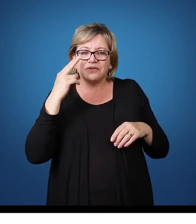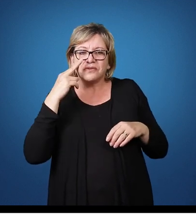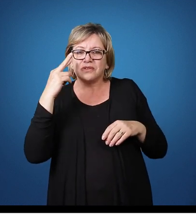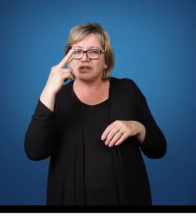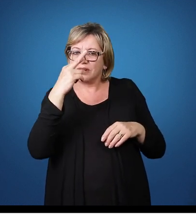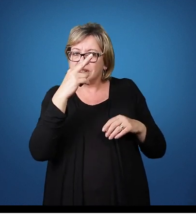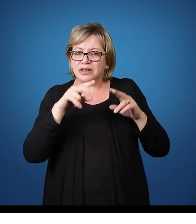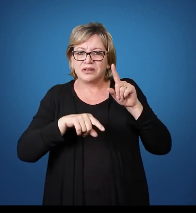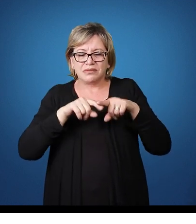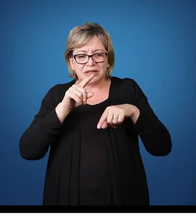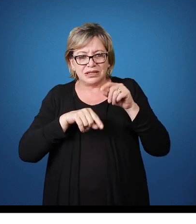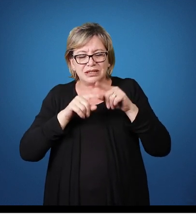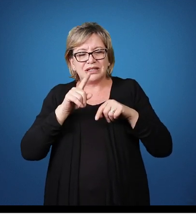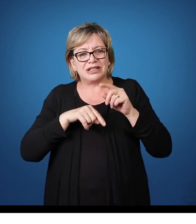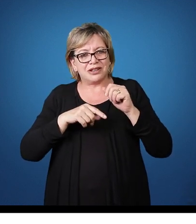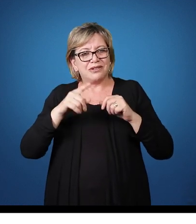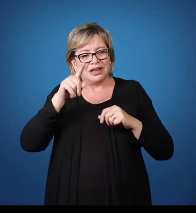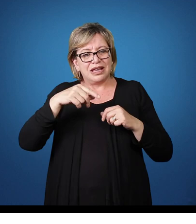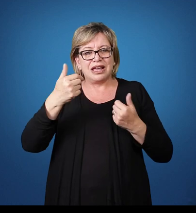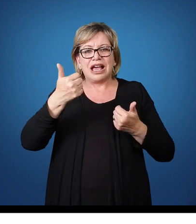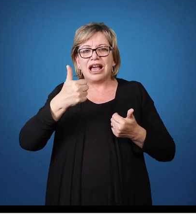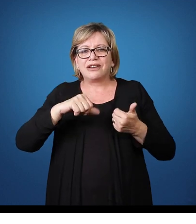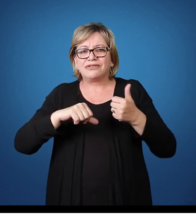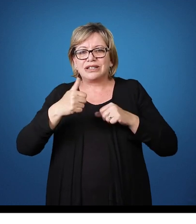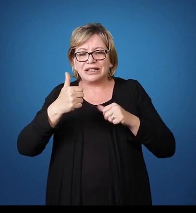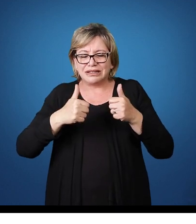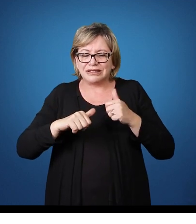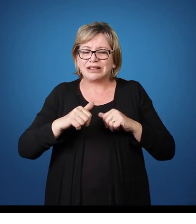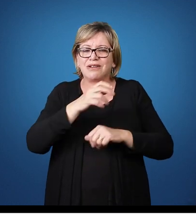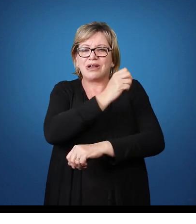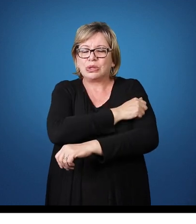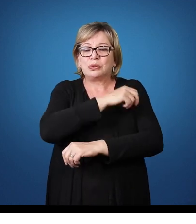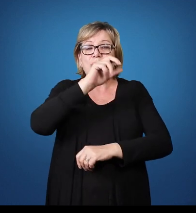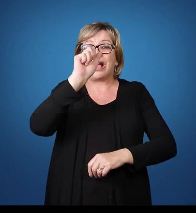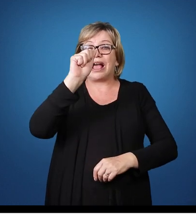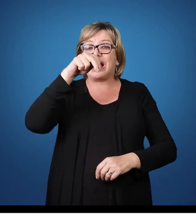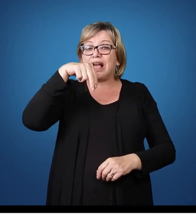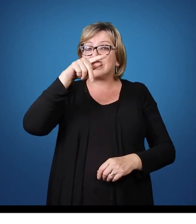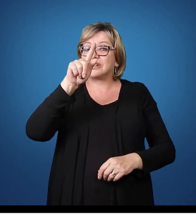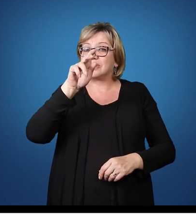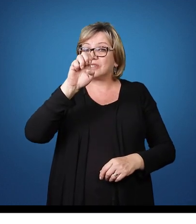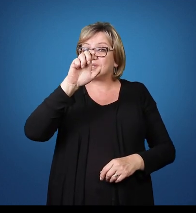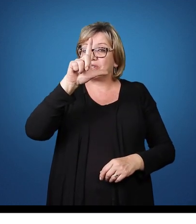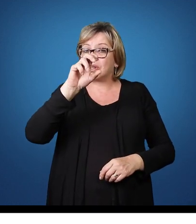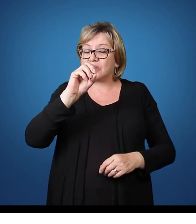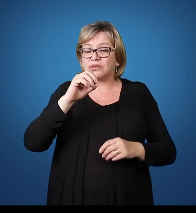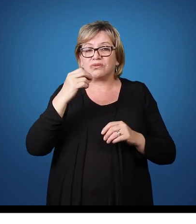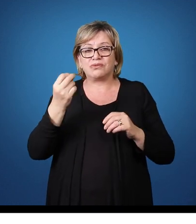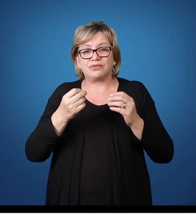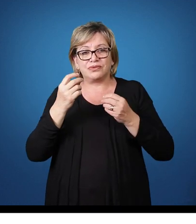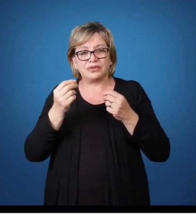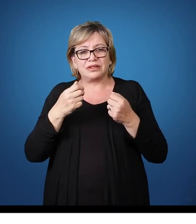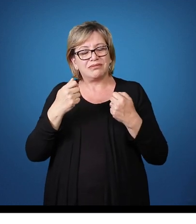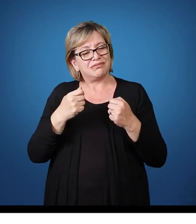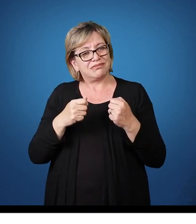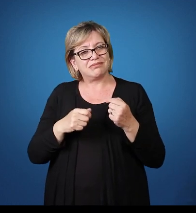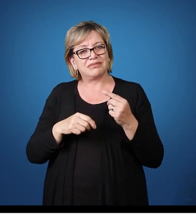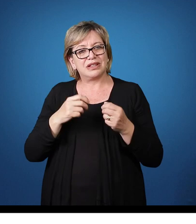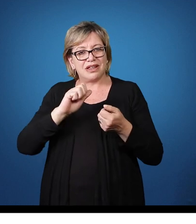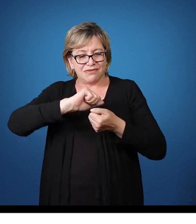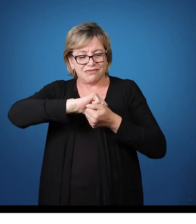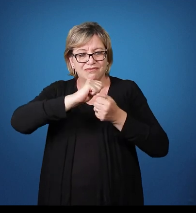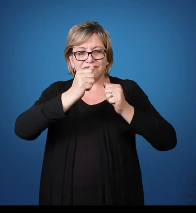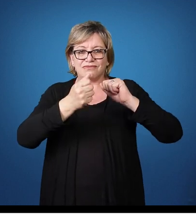final Feita com um aluno Ângelo Que apresentou Algumas dificuldades Então necessitando De algumas